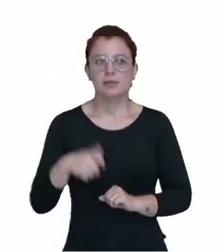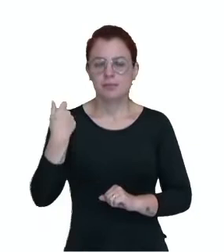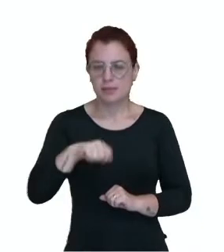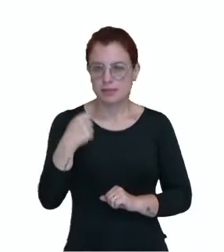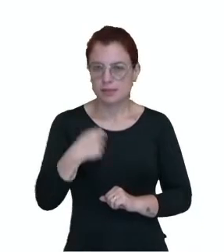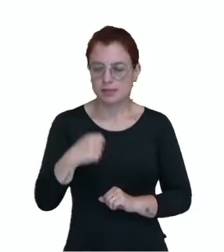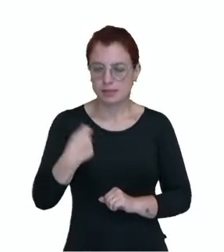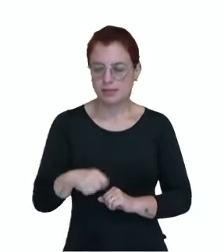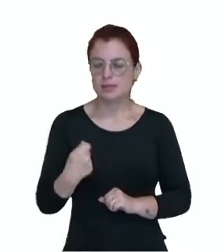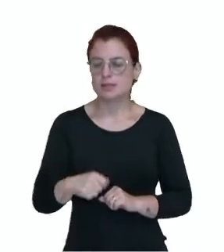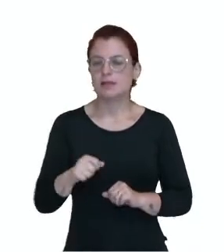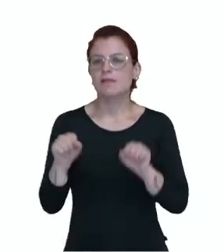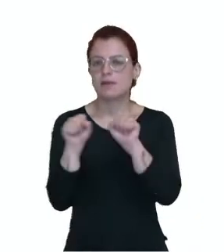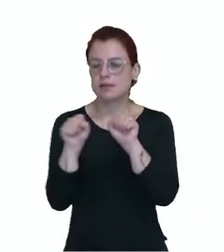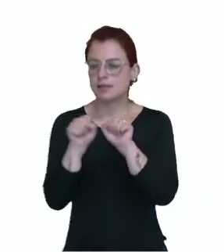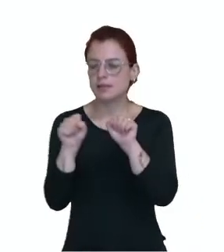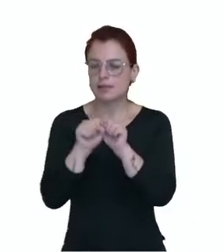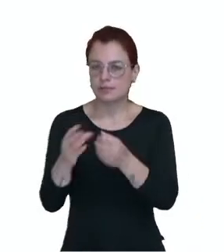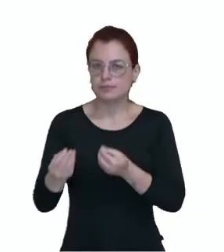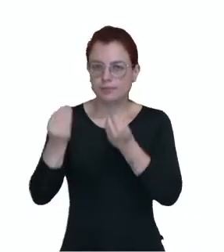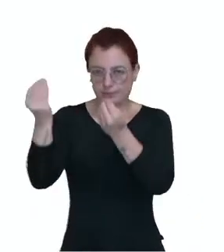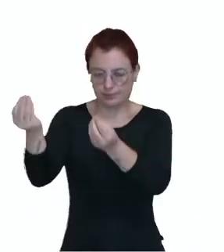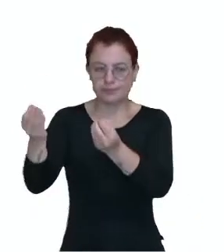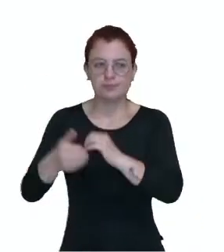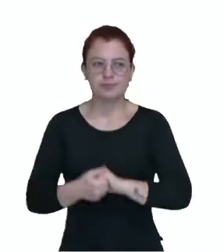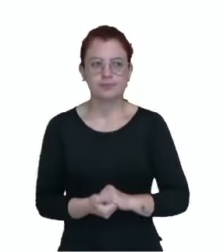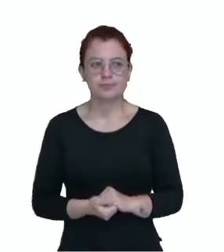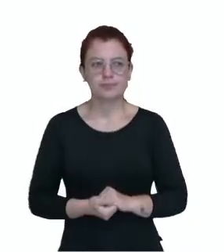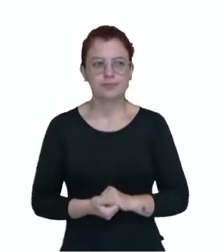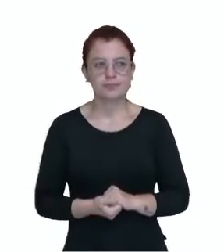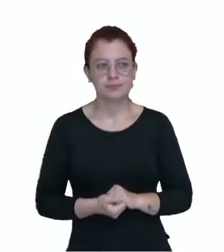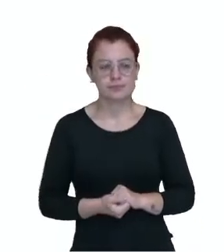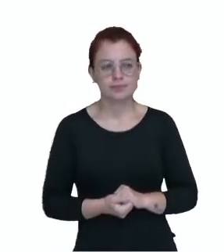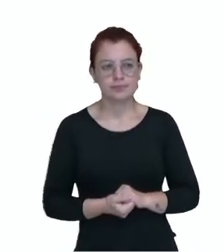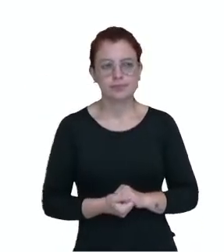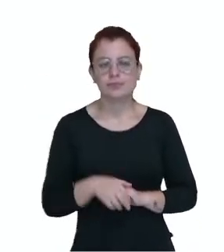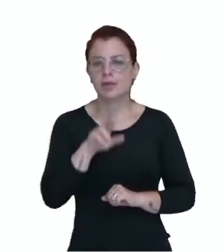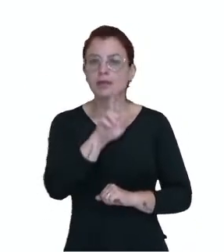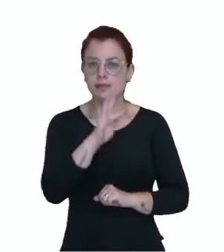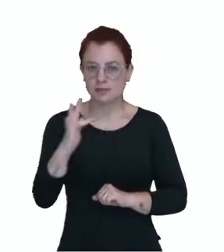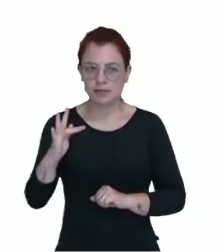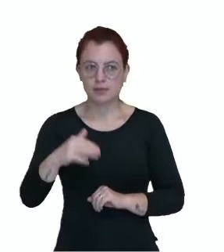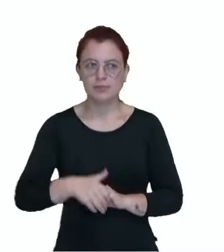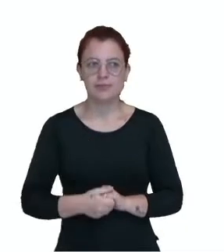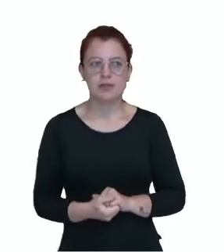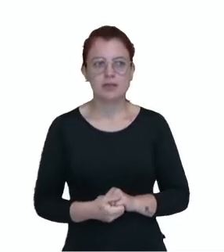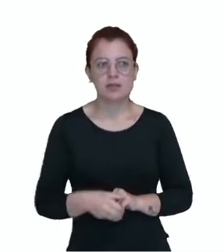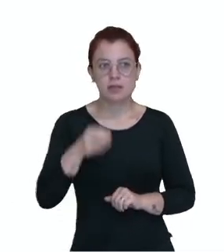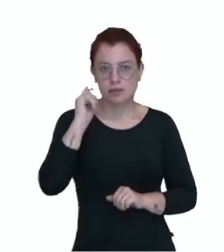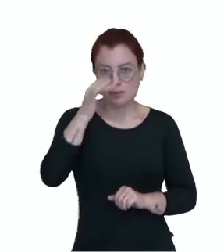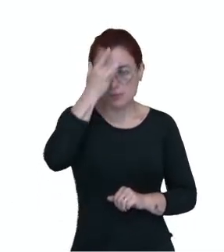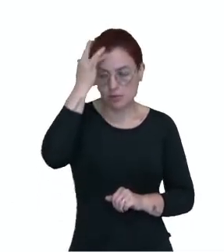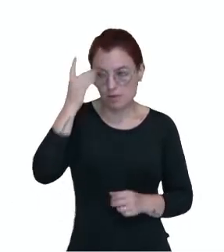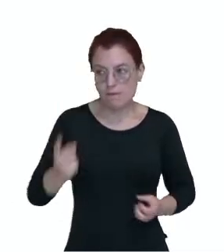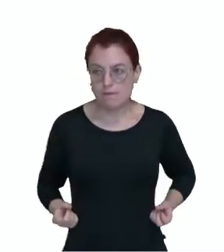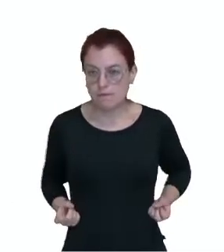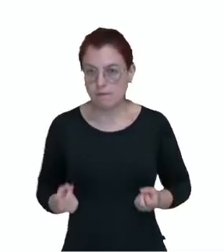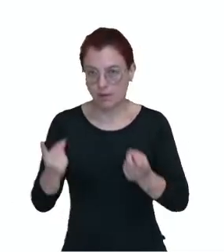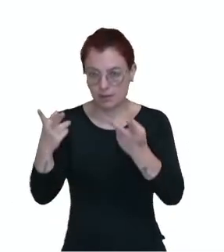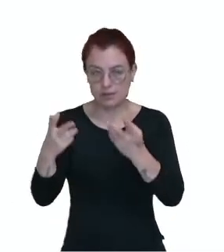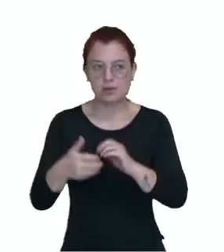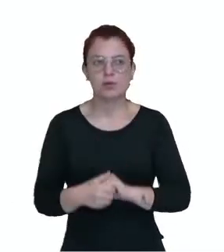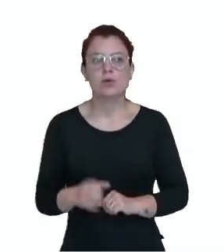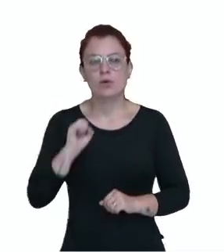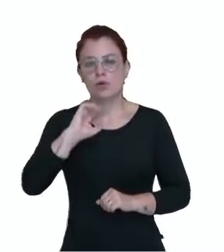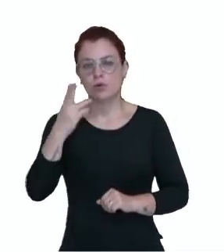declaração à Receita Federal. Quem teve posse ou propriedade em bens